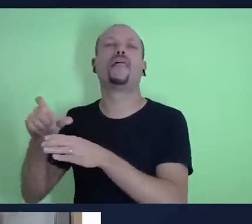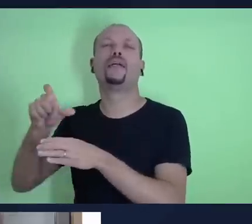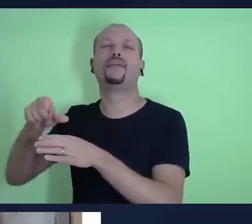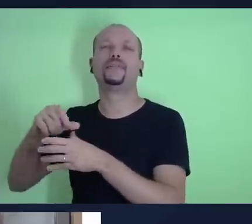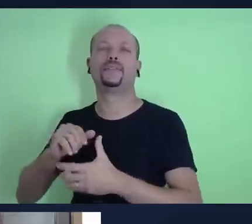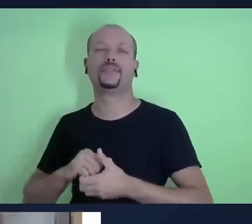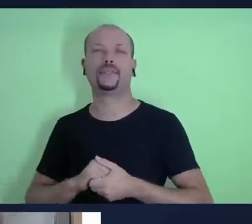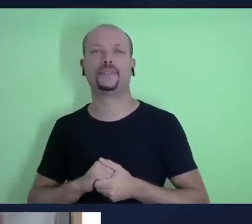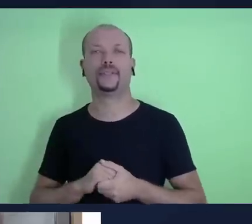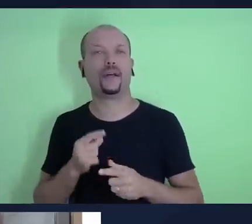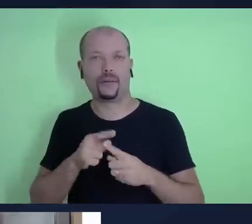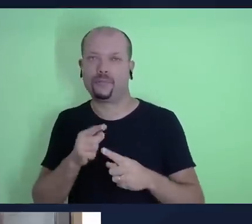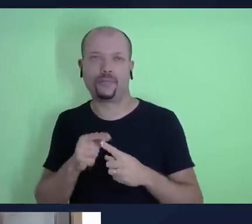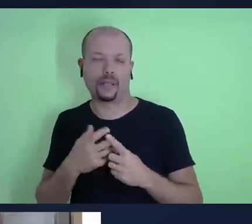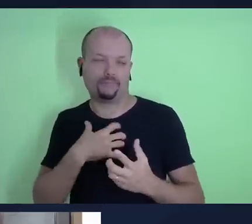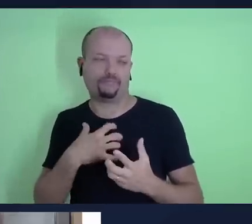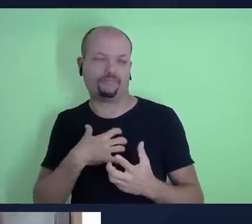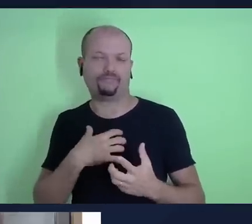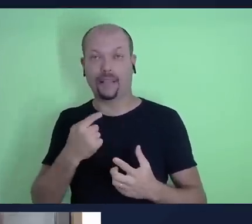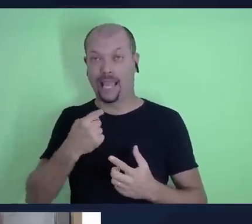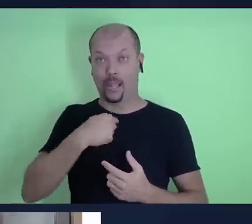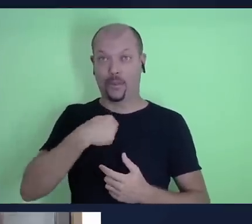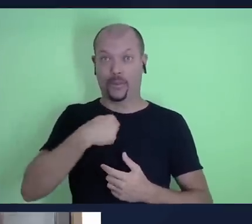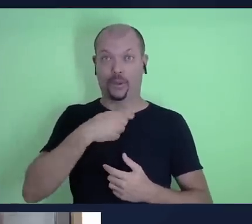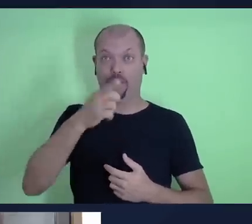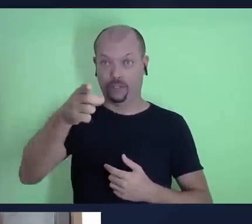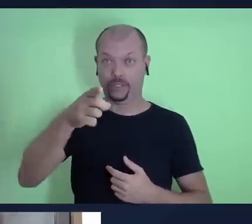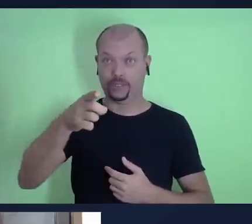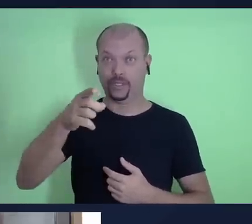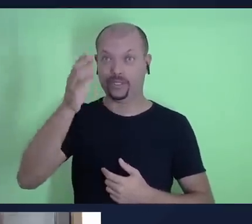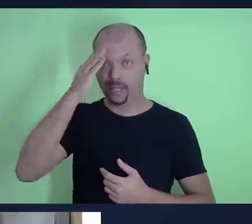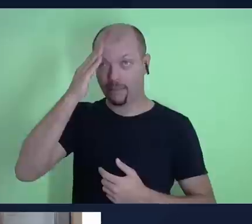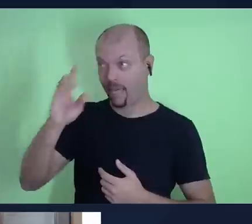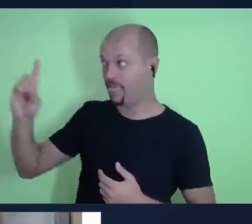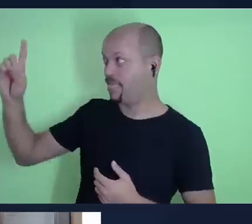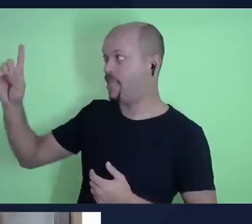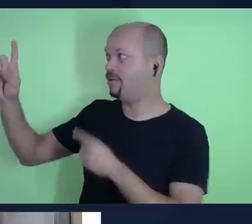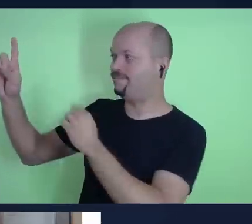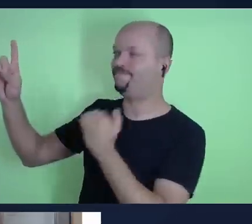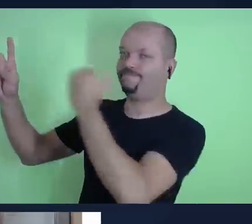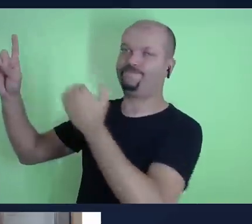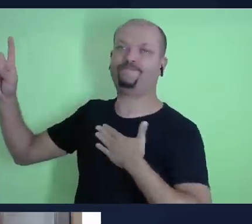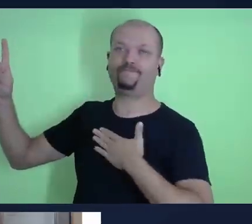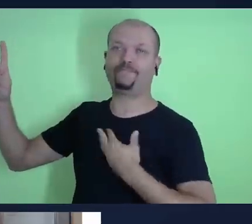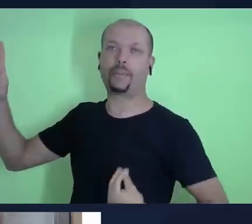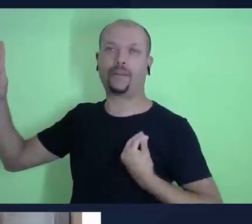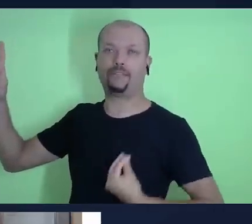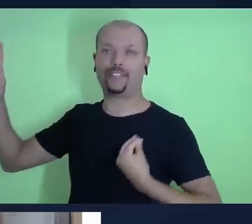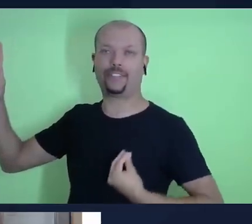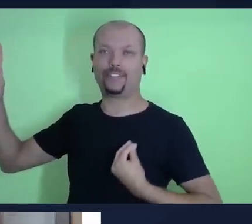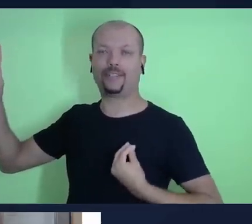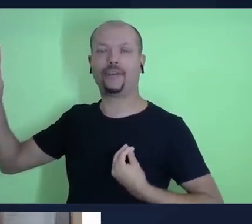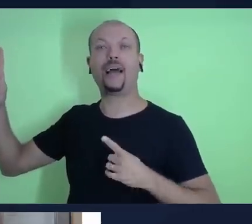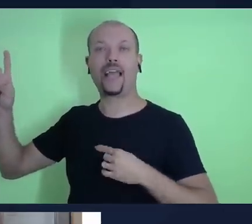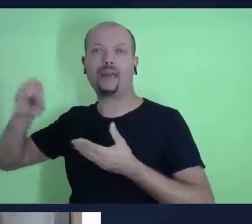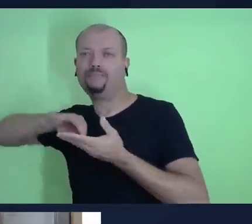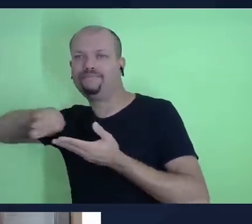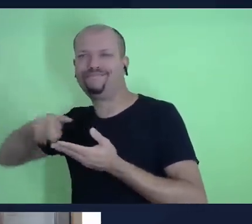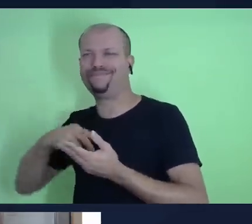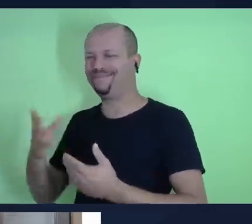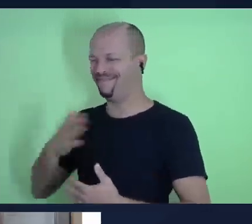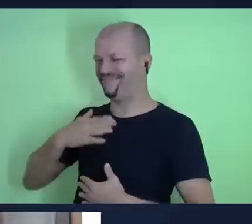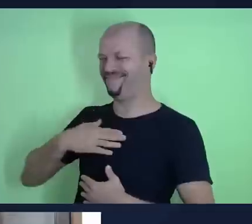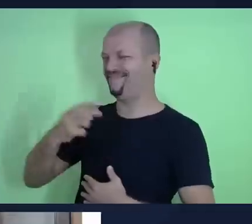Porque é uma maneira de eu reconhecer que Deus é soberano sobre a minha vida, e é uma maneira de eu tirar o foco de cima de mim